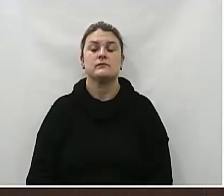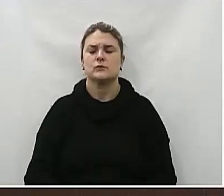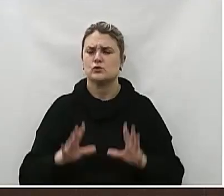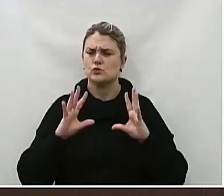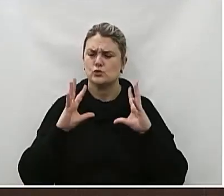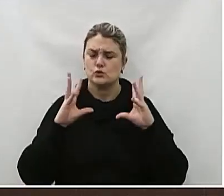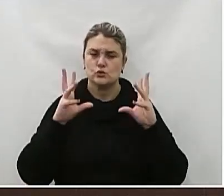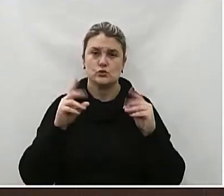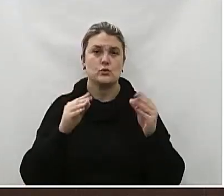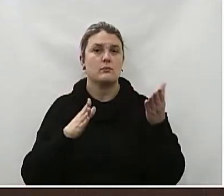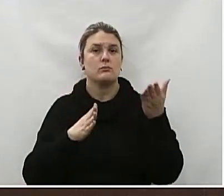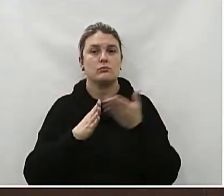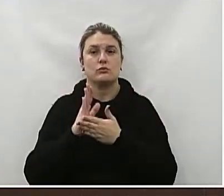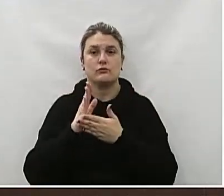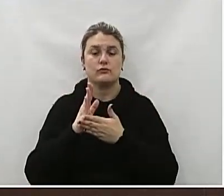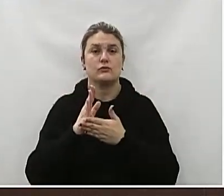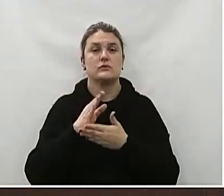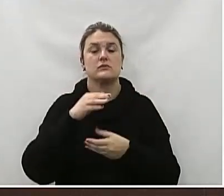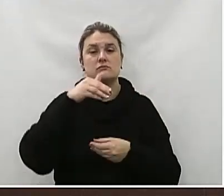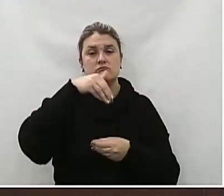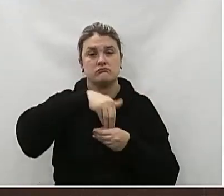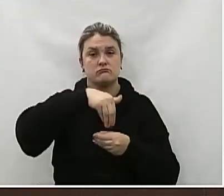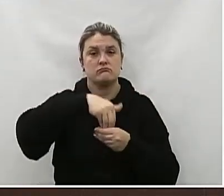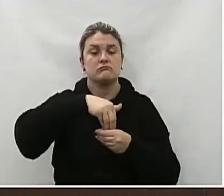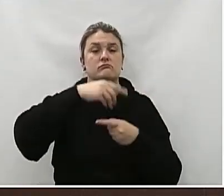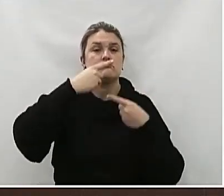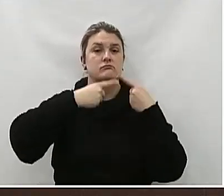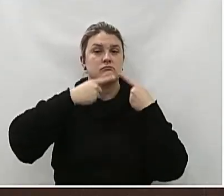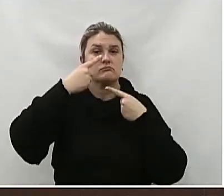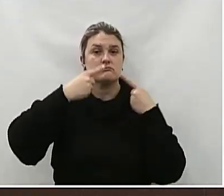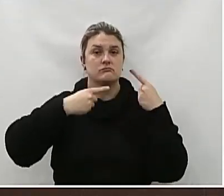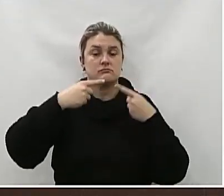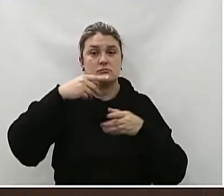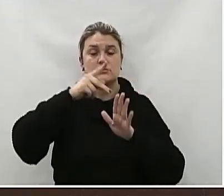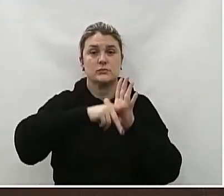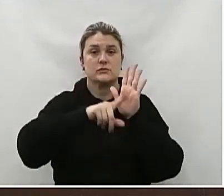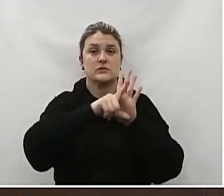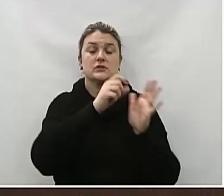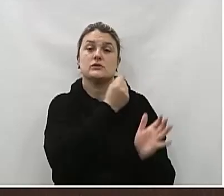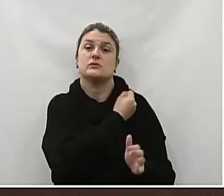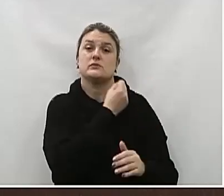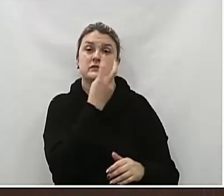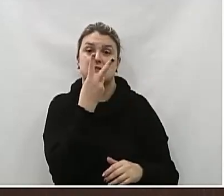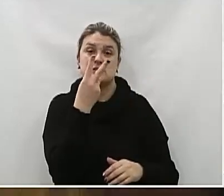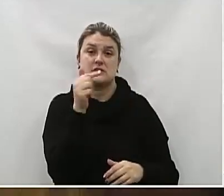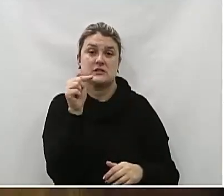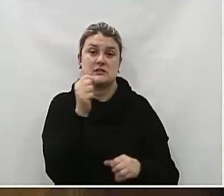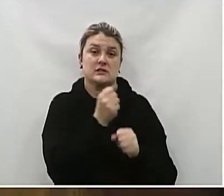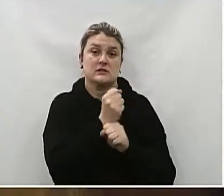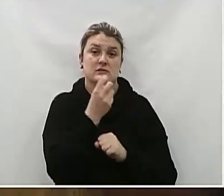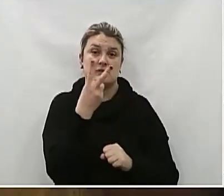aprovado Está segunda discussão Em votação Do projeto de lei ordinária De número 27 de 2023